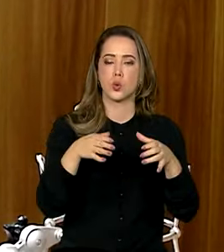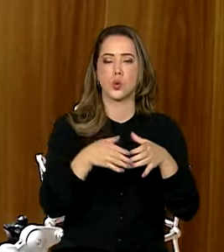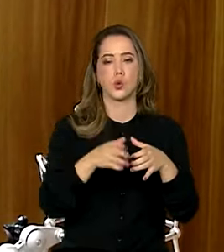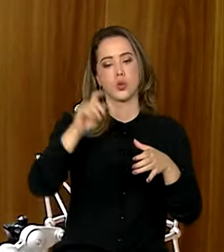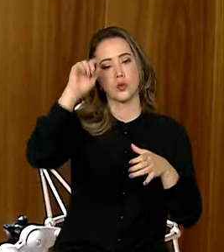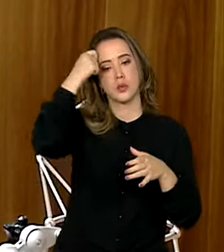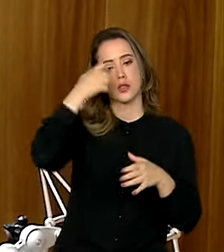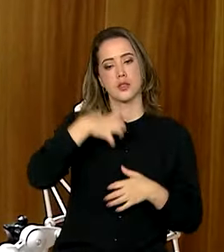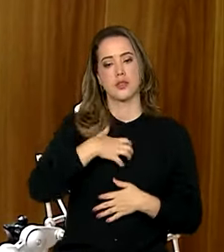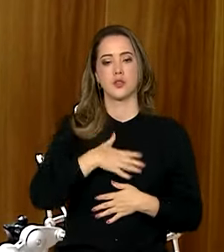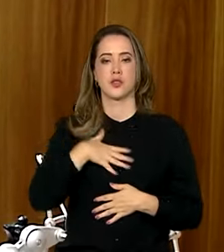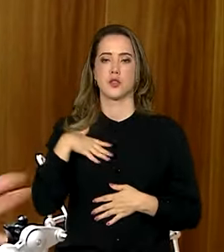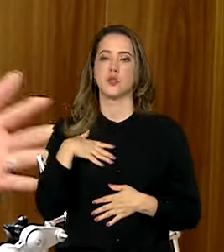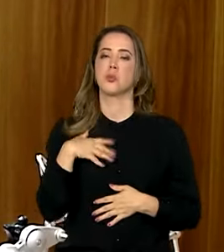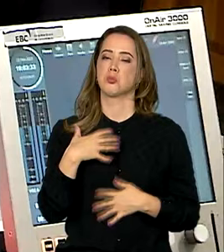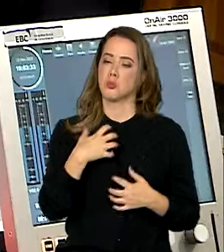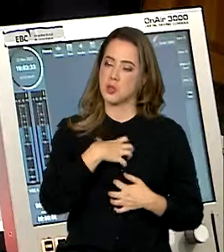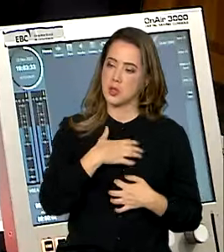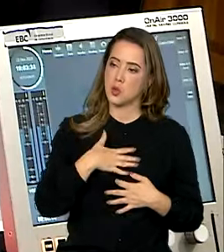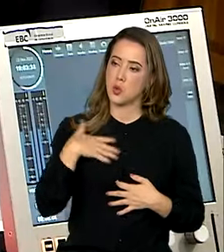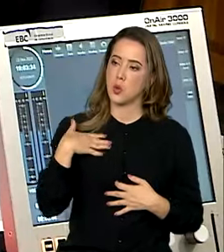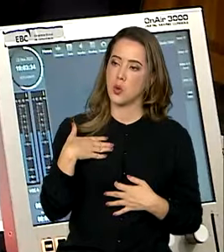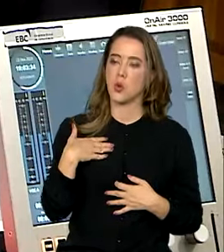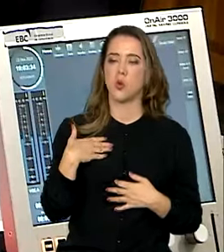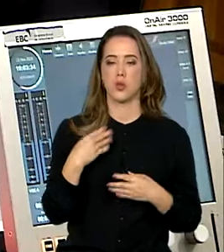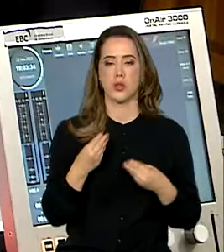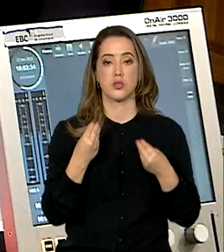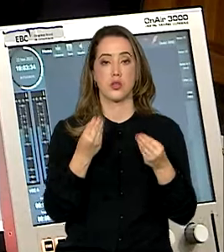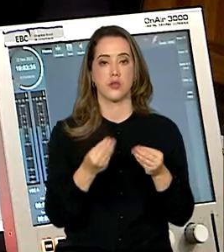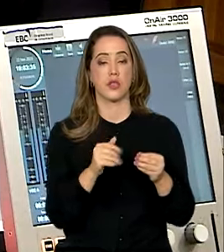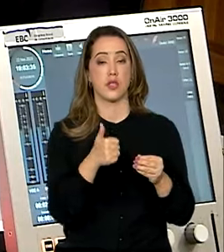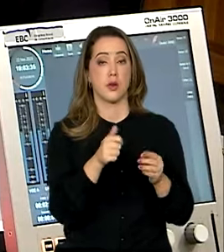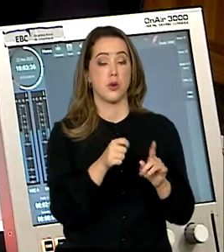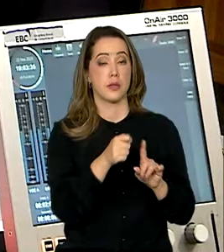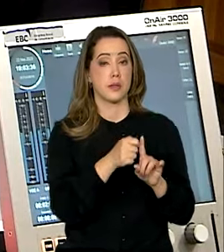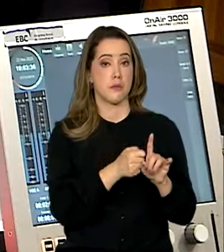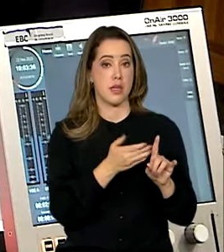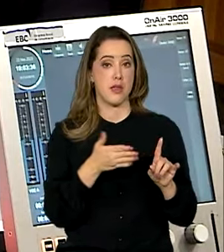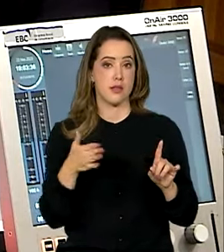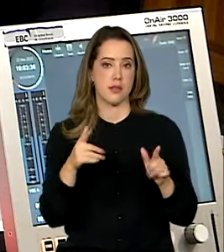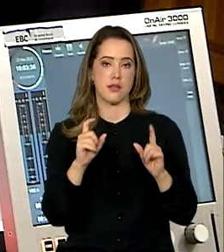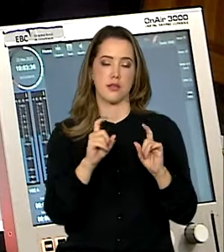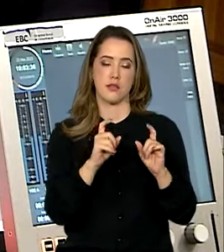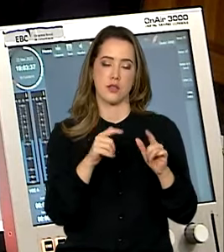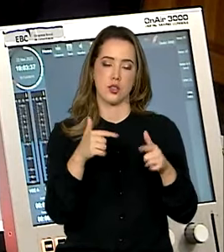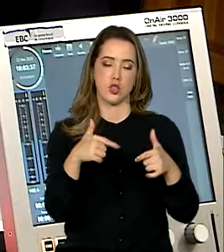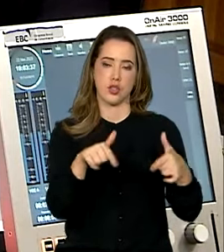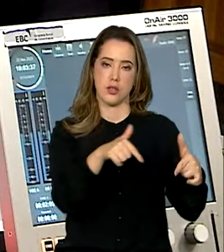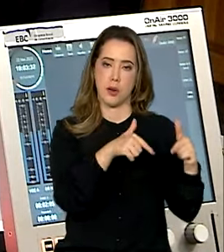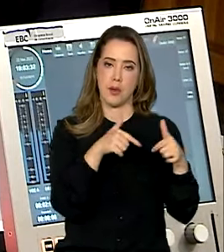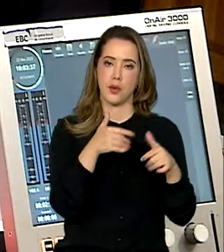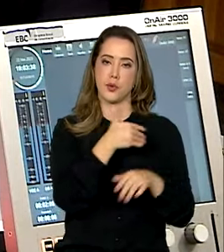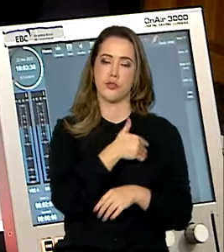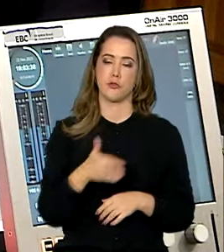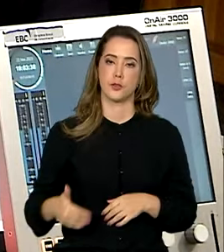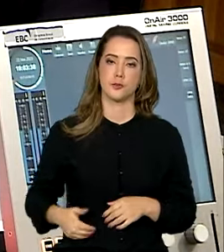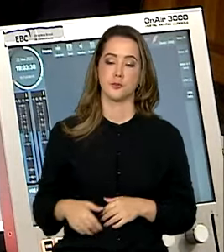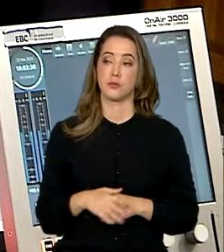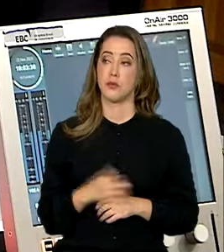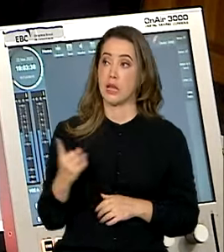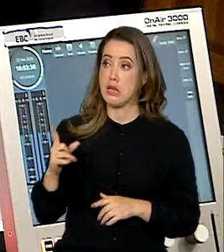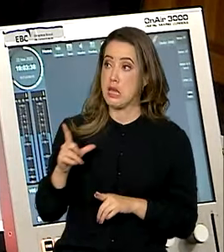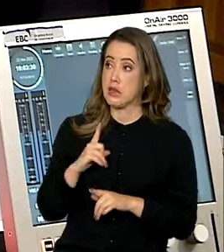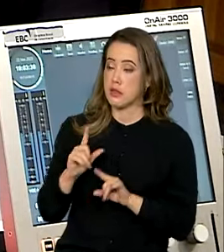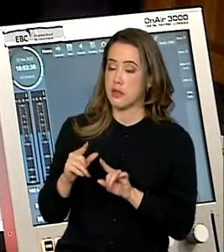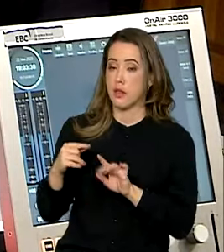E eu estou muito orgulhosa do que a gente conseguiu entregar em 11 meses de gestão. Pois é, e para ir além, né, nessa conquista, foi lançado um pacote de